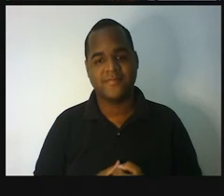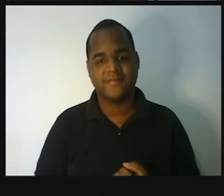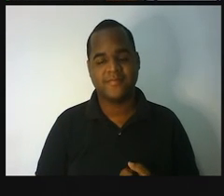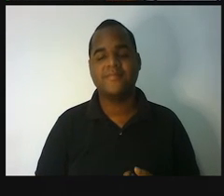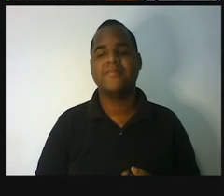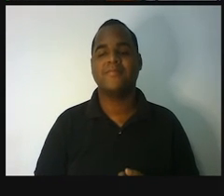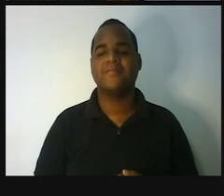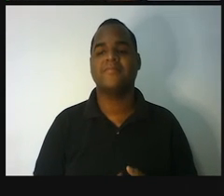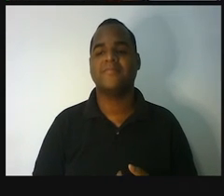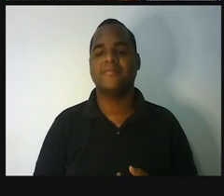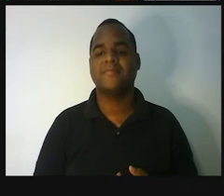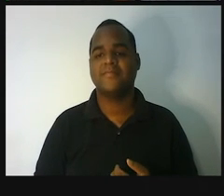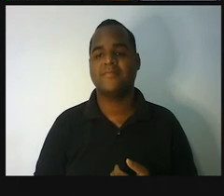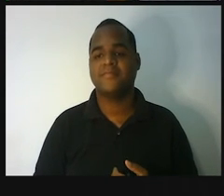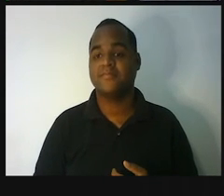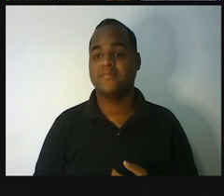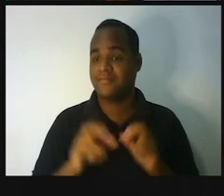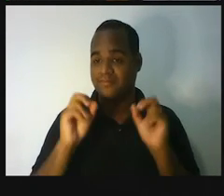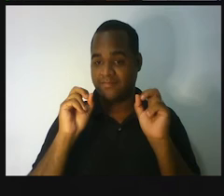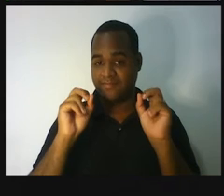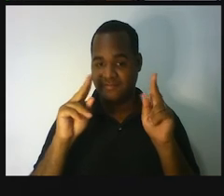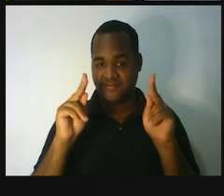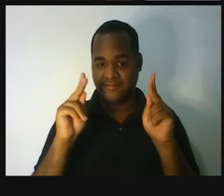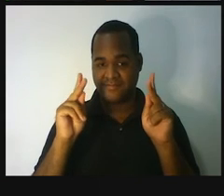nos quilômetros. Tranquilão?